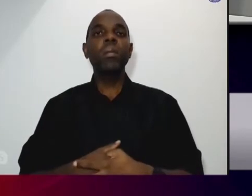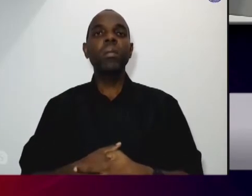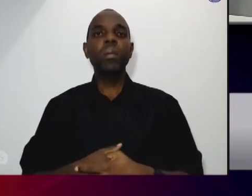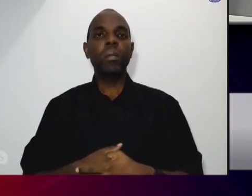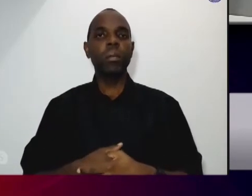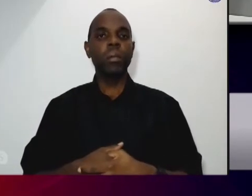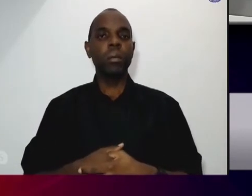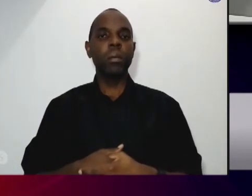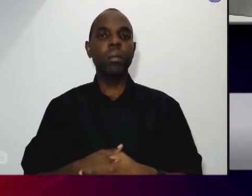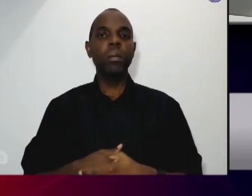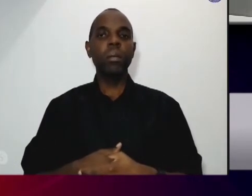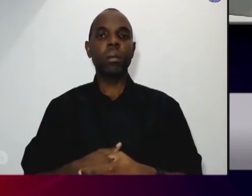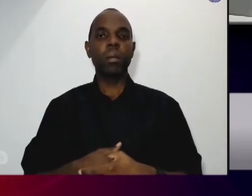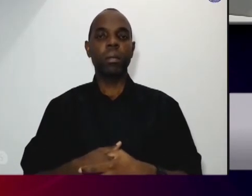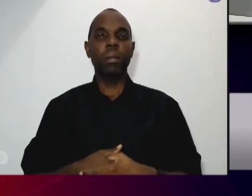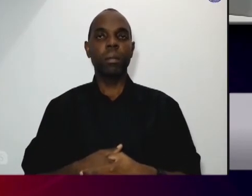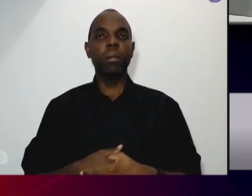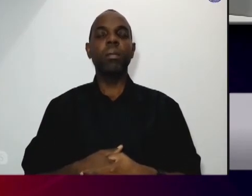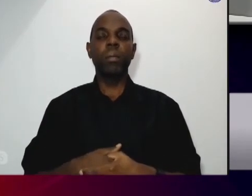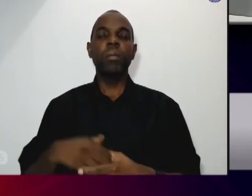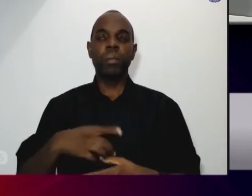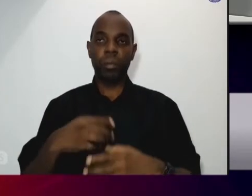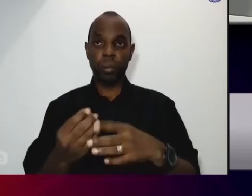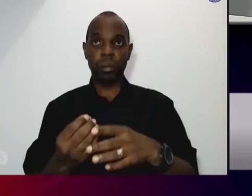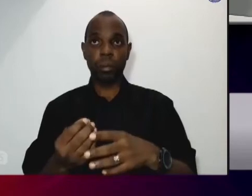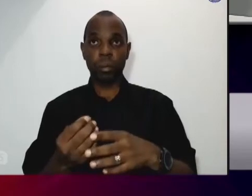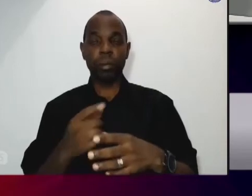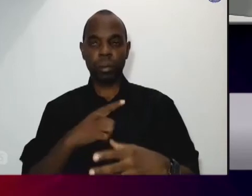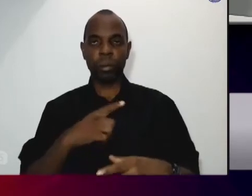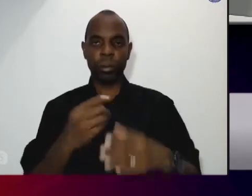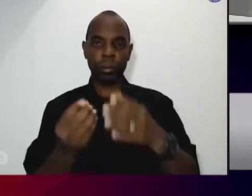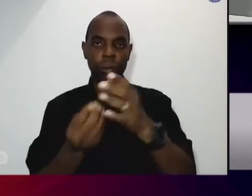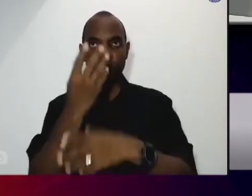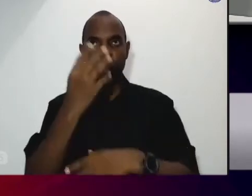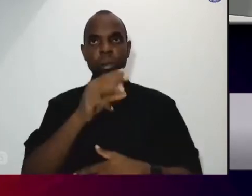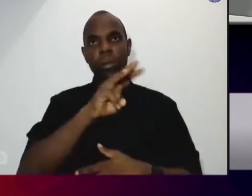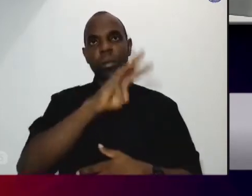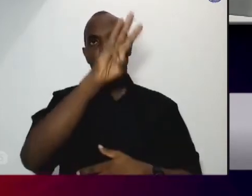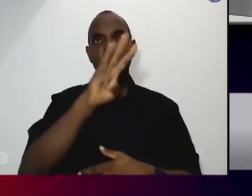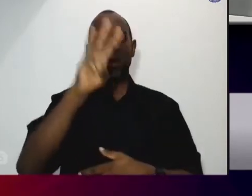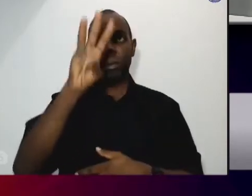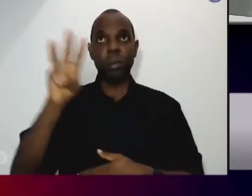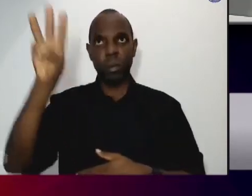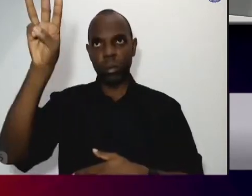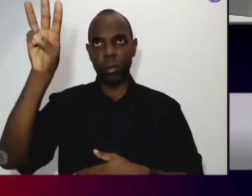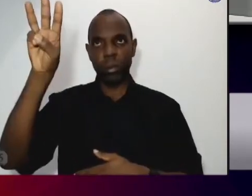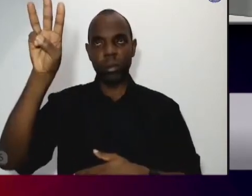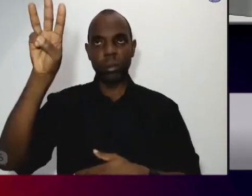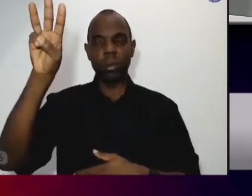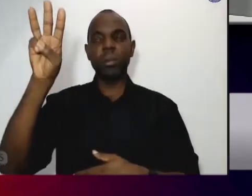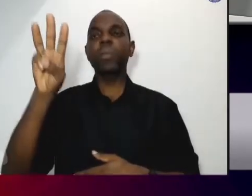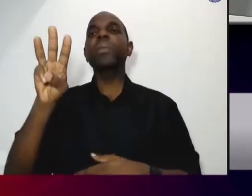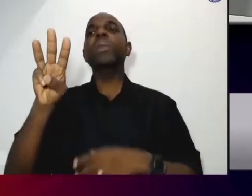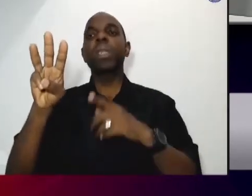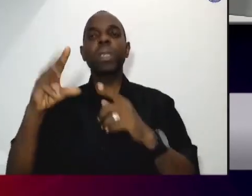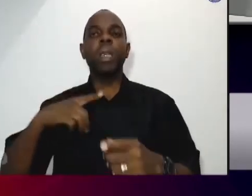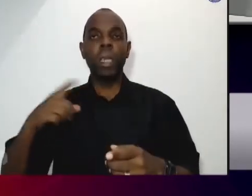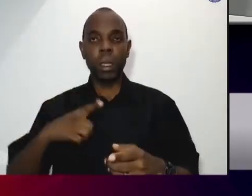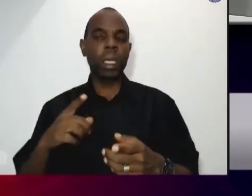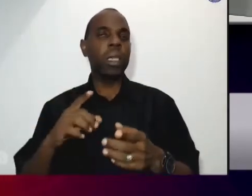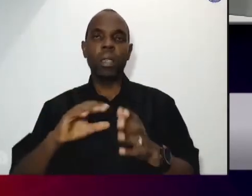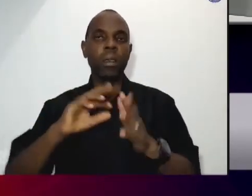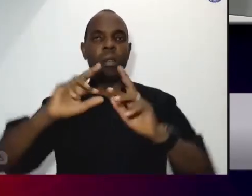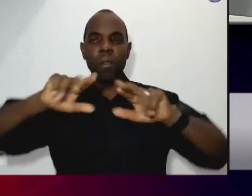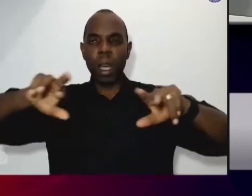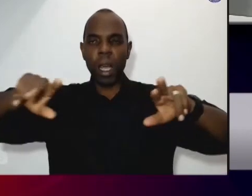isso a gente criou um site só desce ele um pouquinho para mim ele tem uma parte que ele tem arquivos se